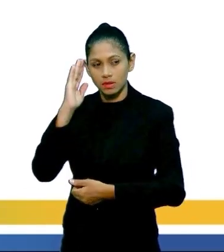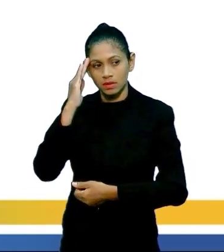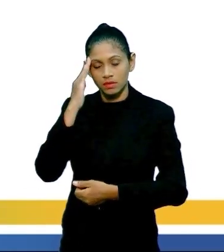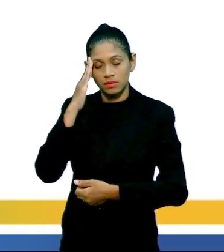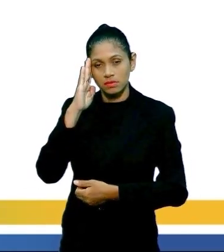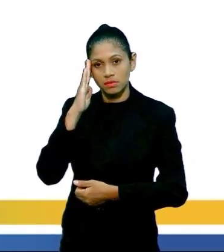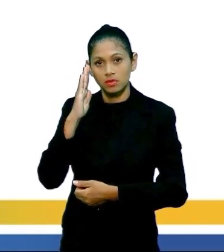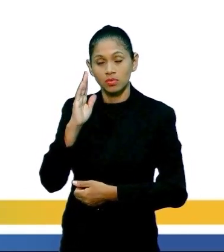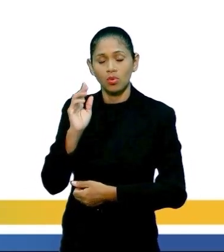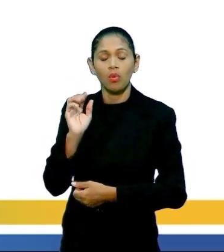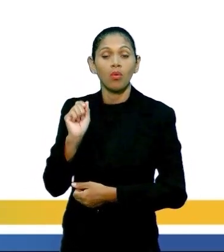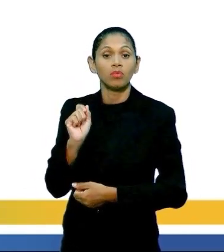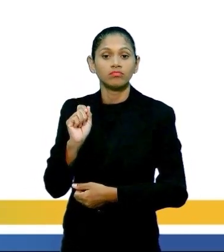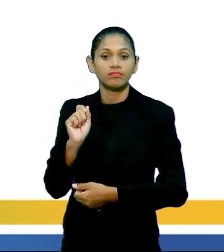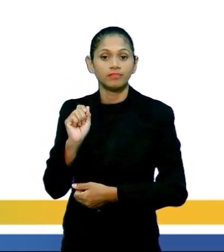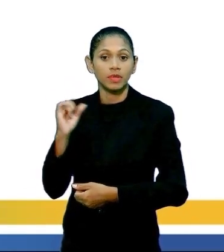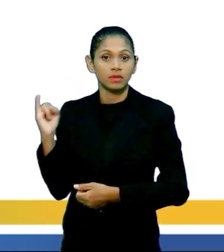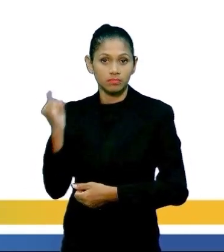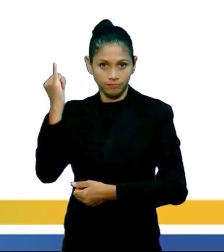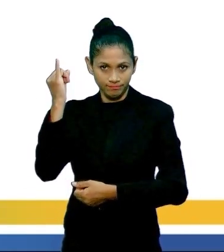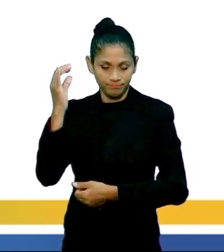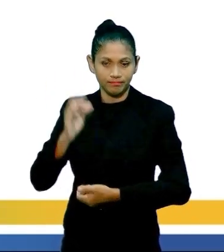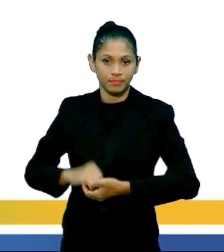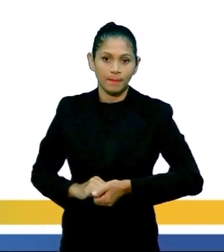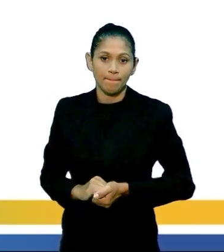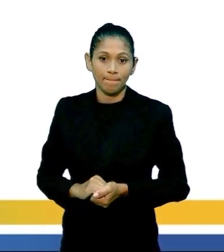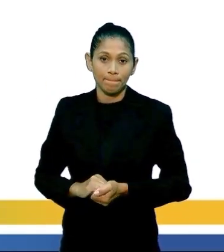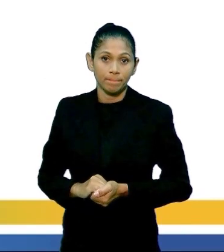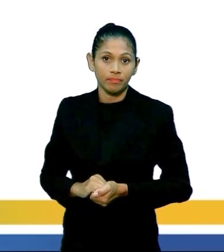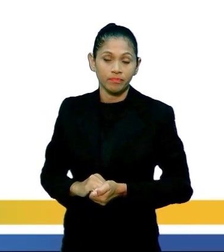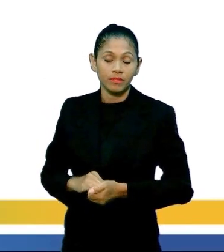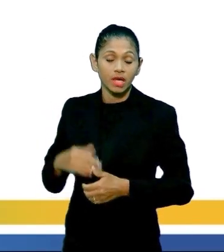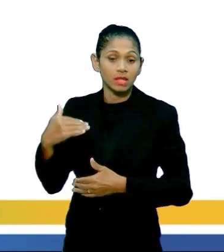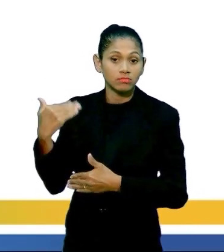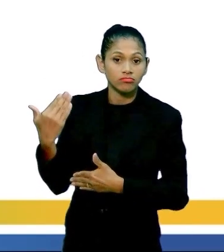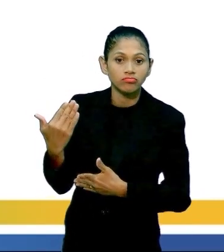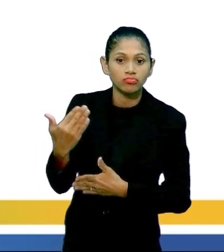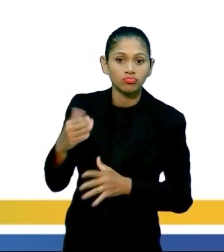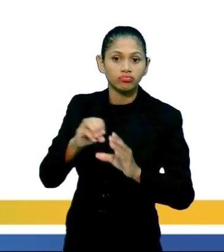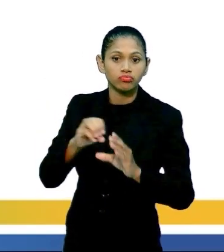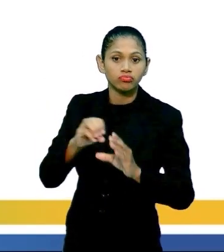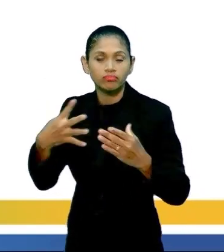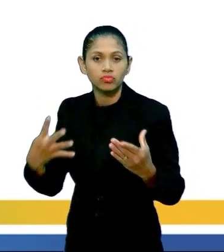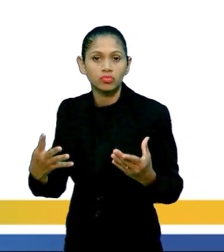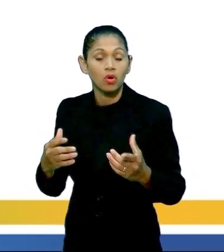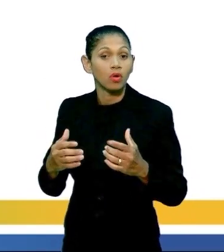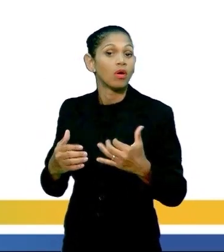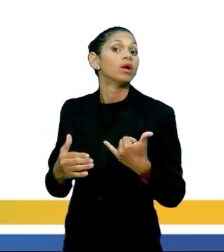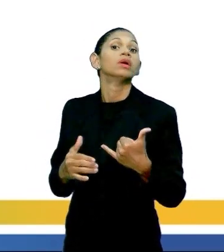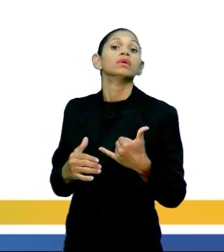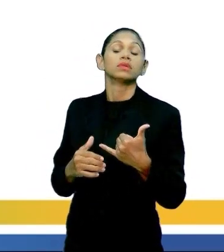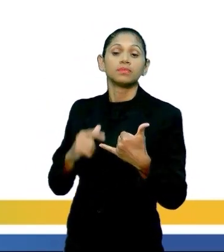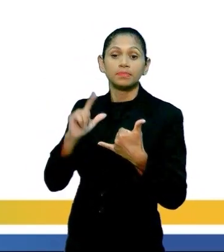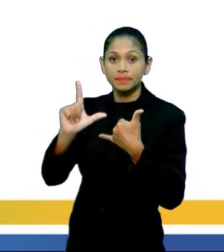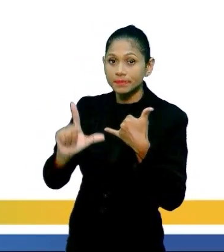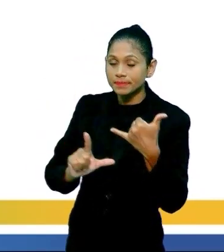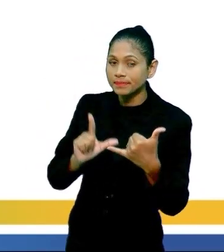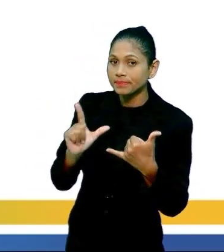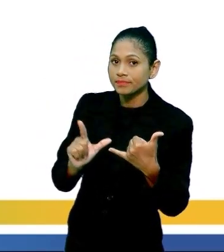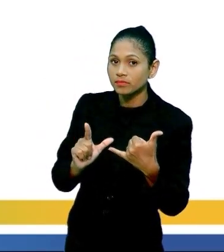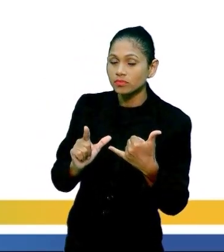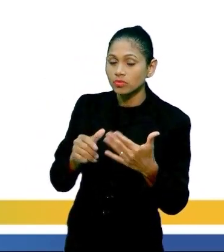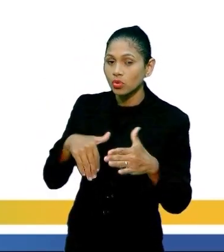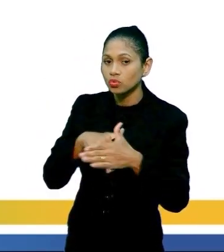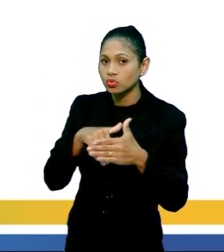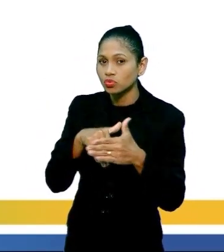importância dos jogos e brincadeiras. Além dos aspectos lúdicos que a gente já mencionou, desenvolvido no mundo das brincadeiras, os jogos auxiliam